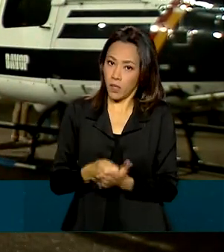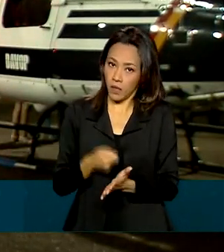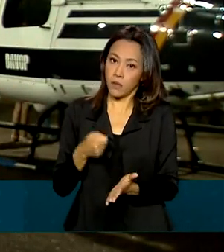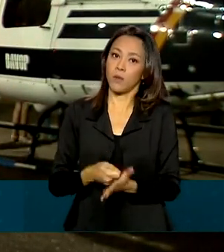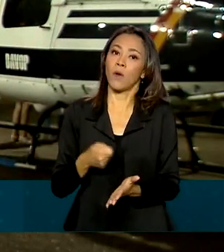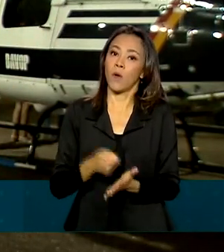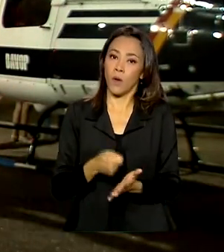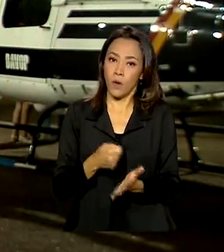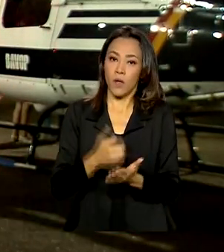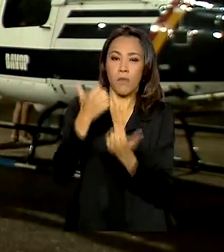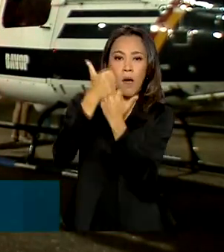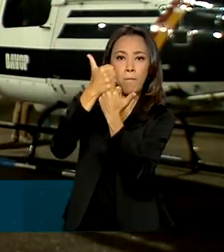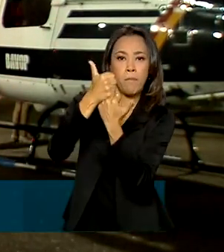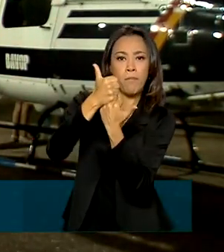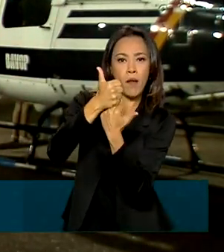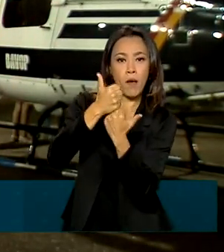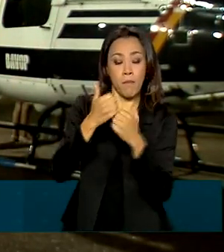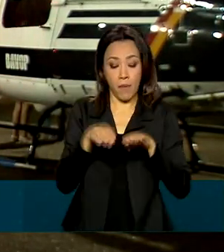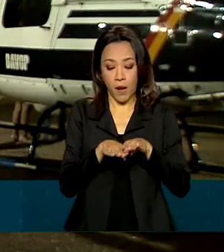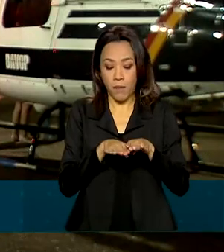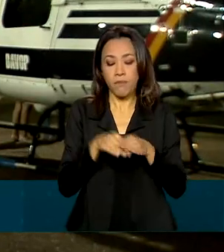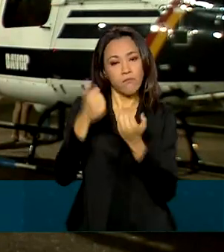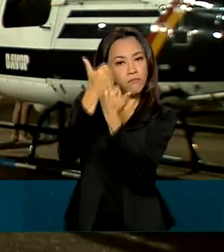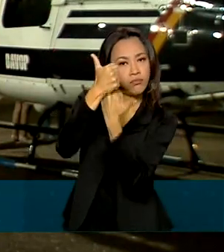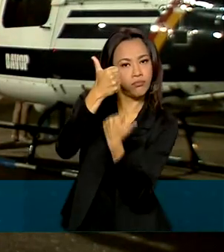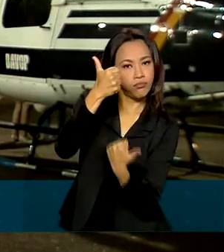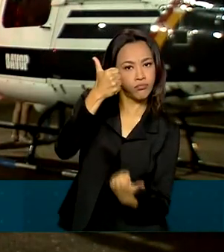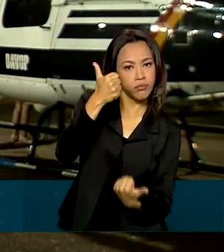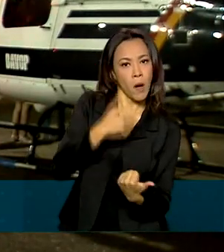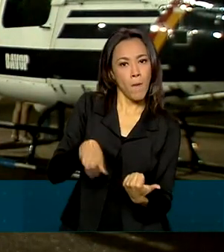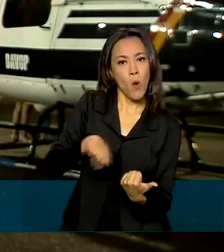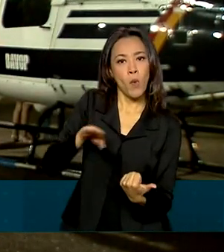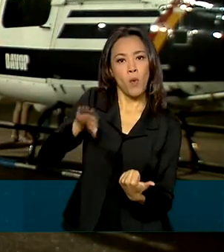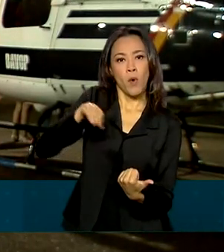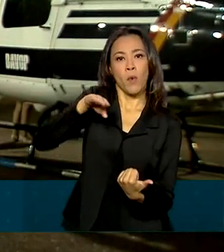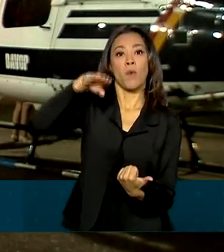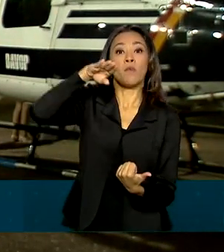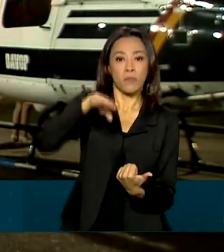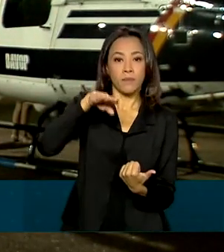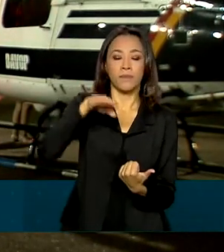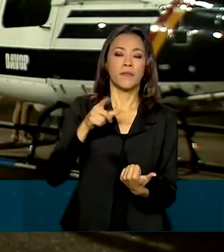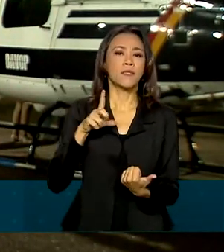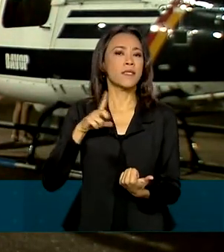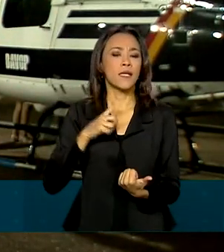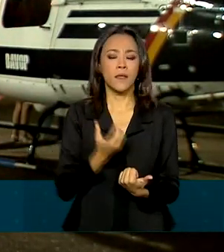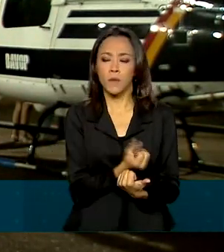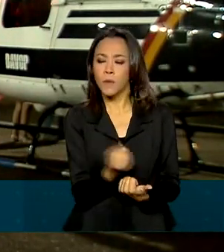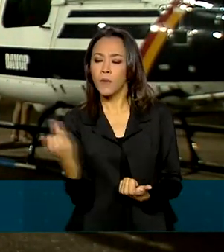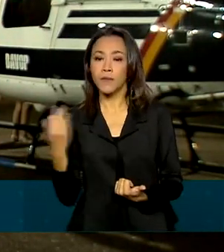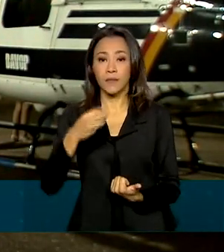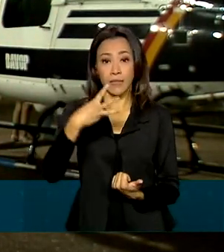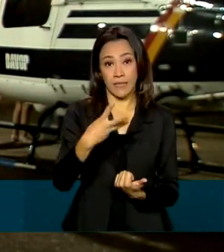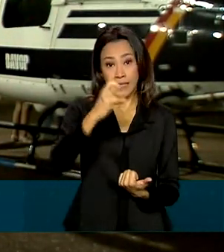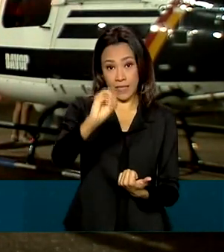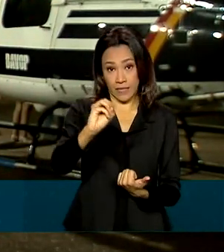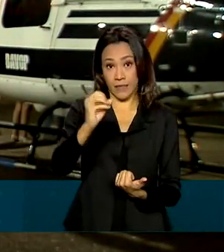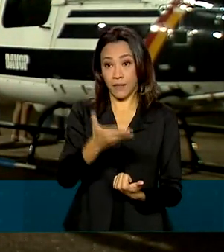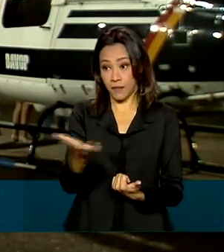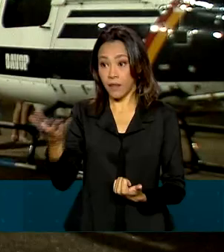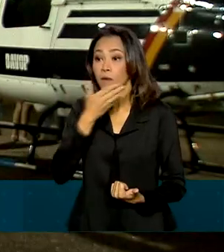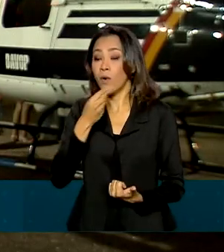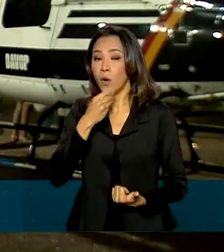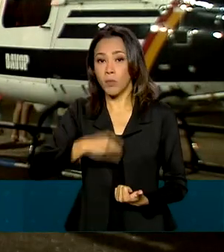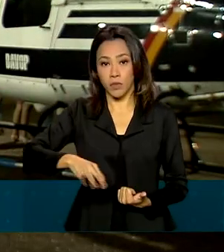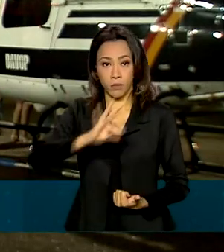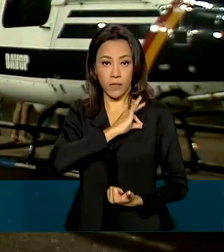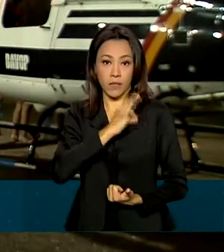carreira do militar para a promoção a oficial superior. Na turma de formandos estão 30 policiais masculinos e